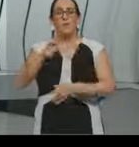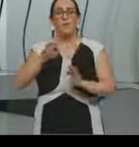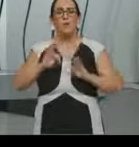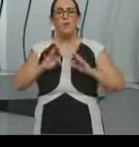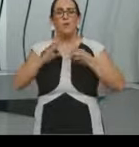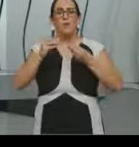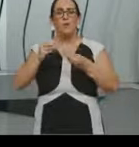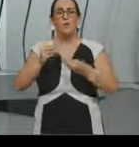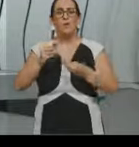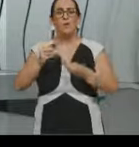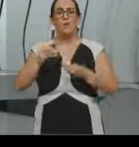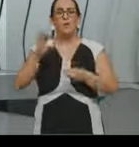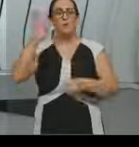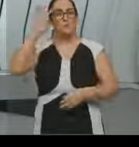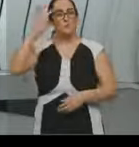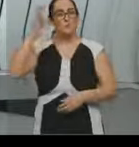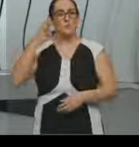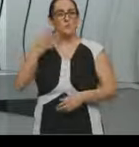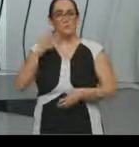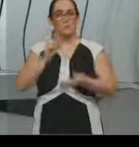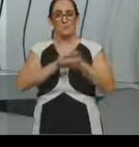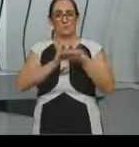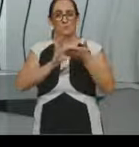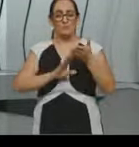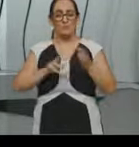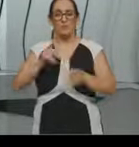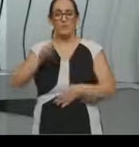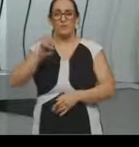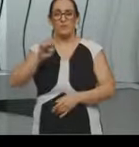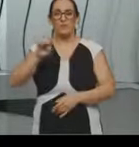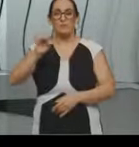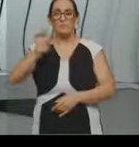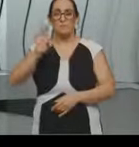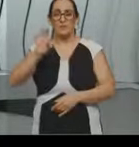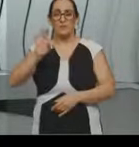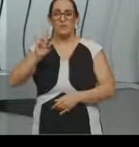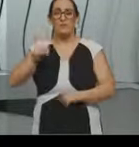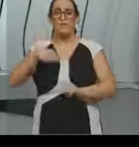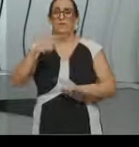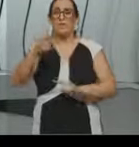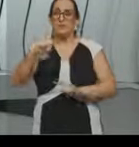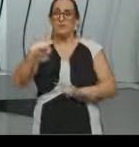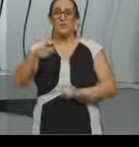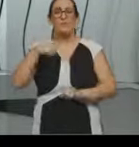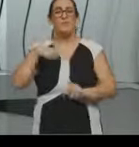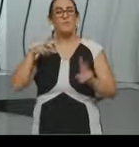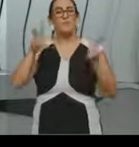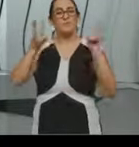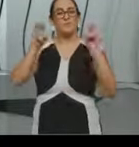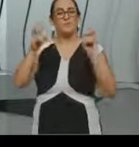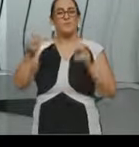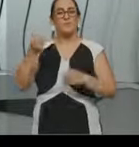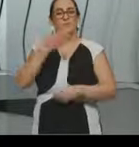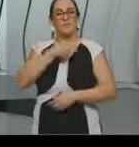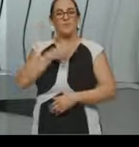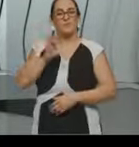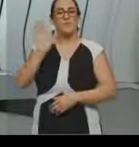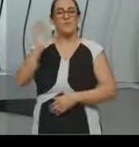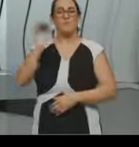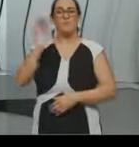na resolução do seu PET. E, em breve, nós voltamos com um outro tema para as aulas. Até mais!